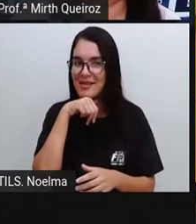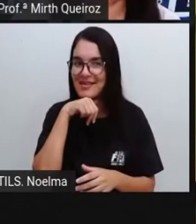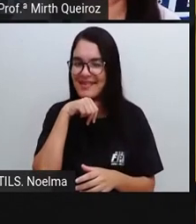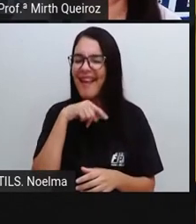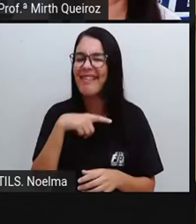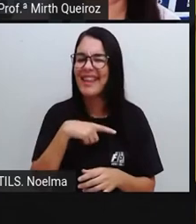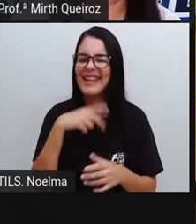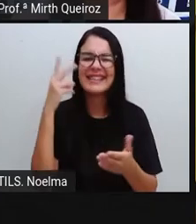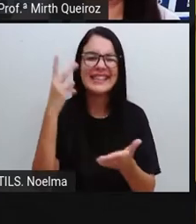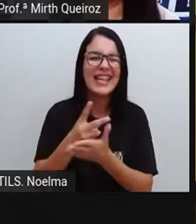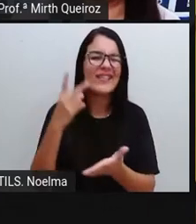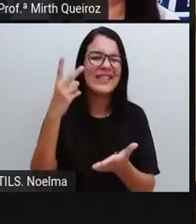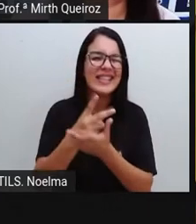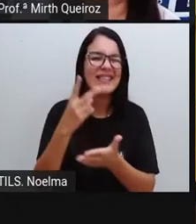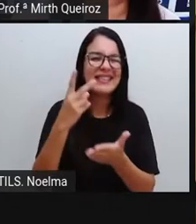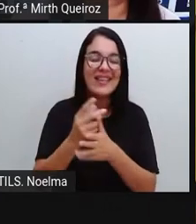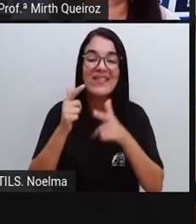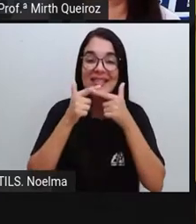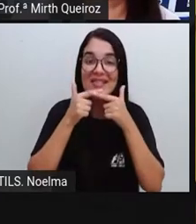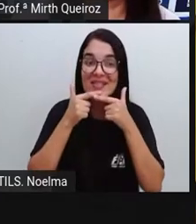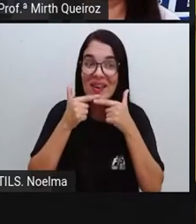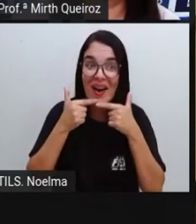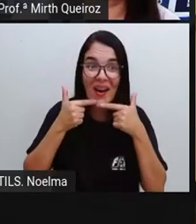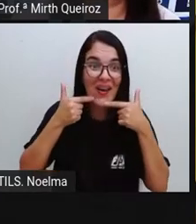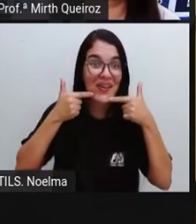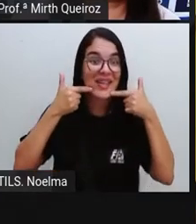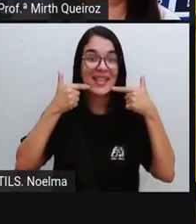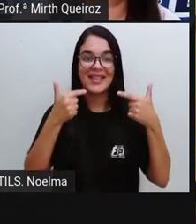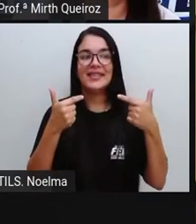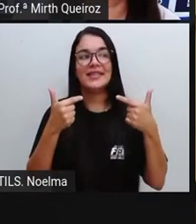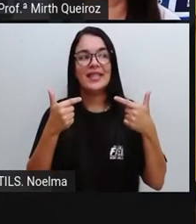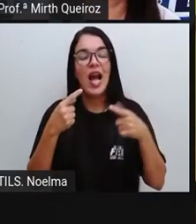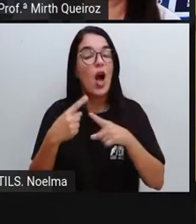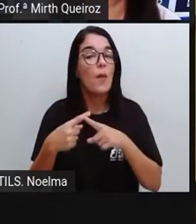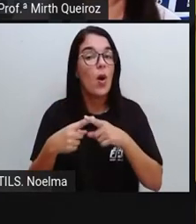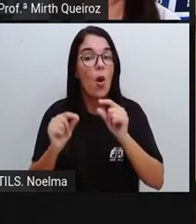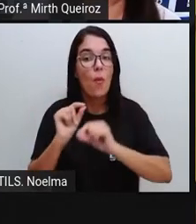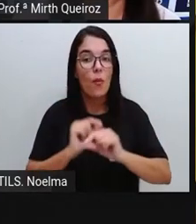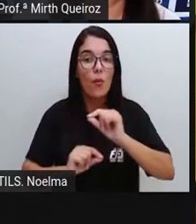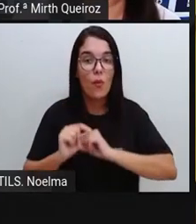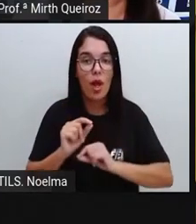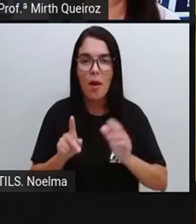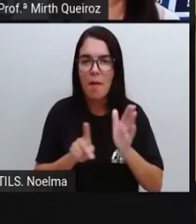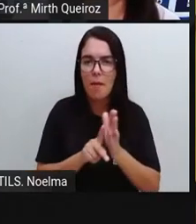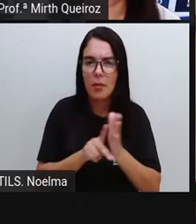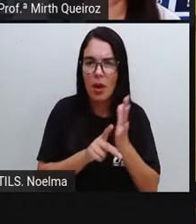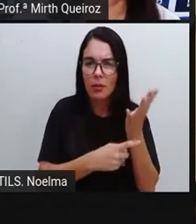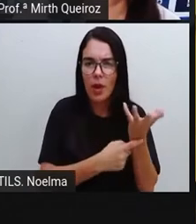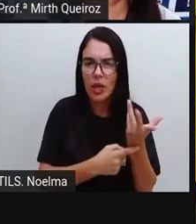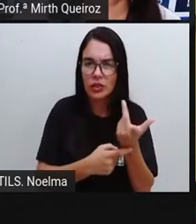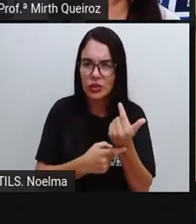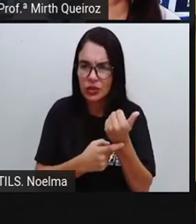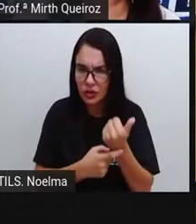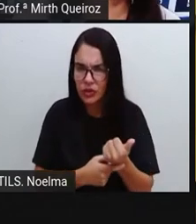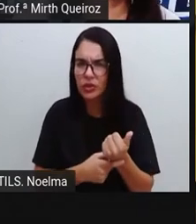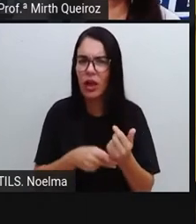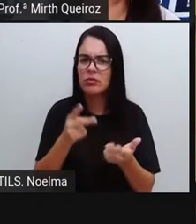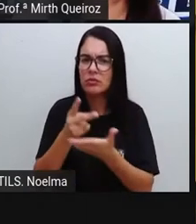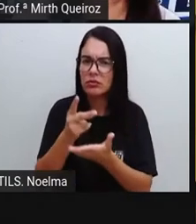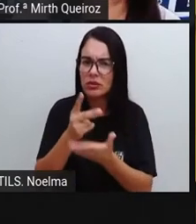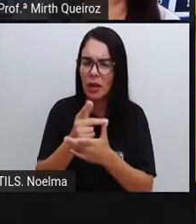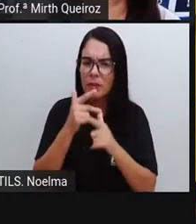Observem que quando ele pinta quadro, quando ele pinta animais, os personagens das obras de arte de Romero Brito estão